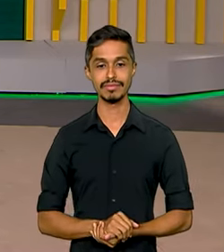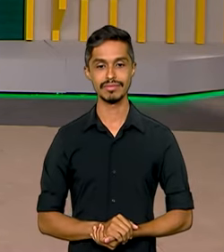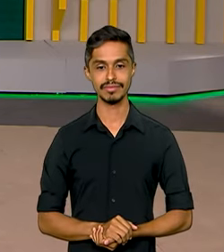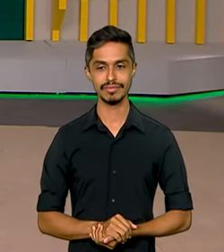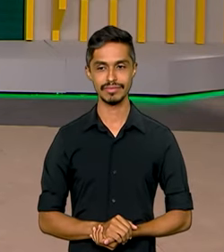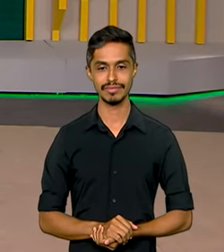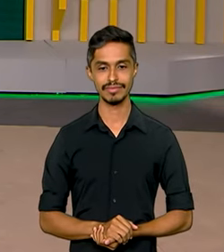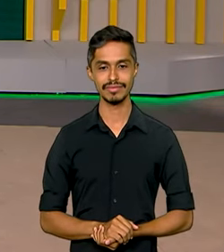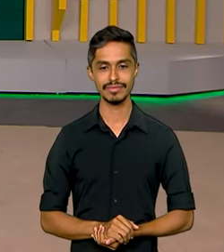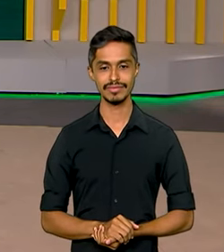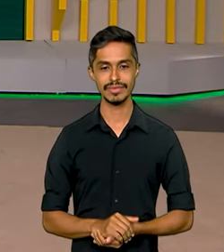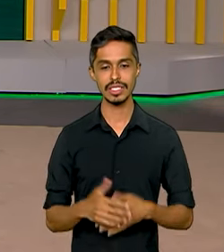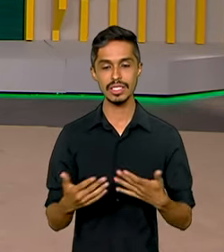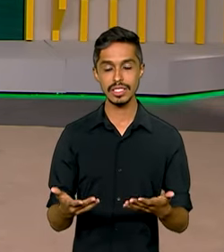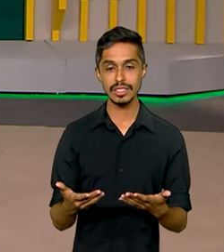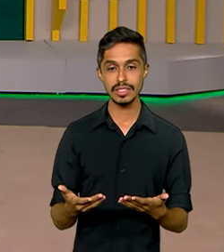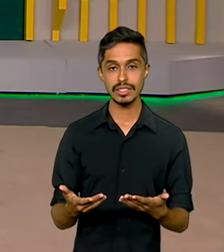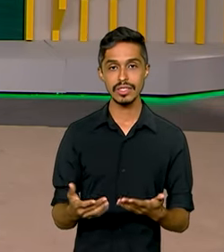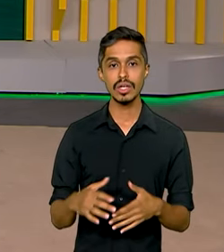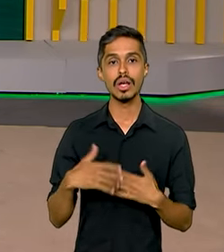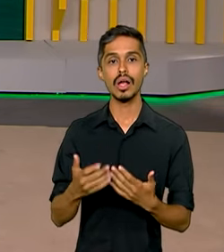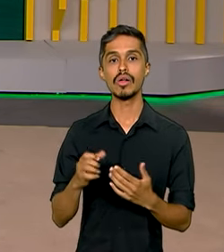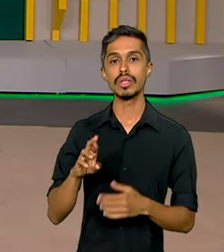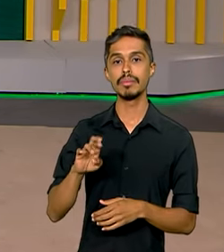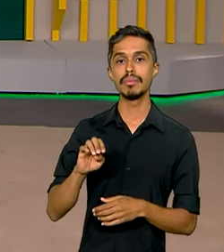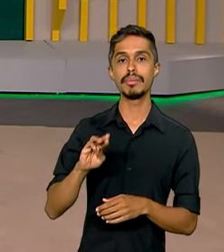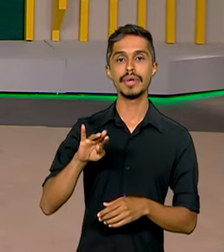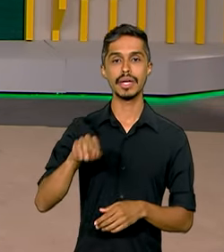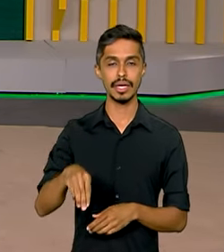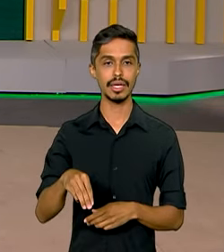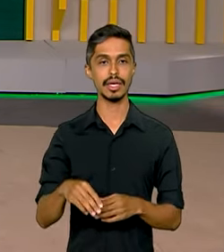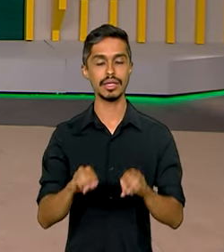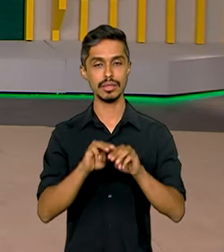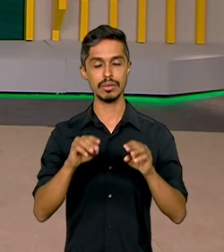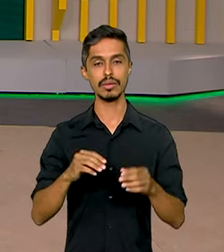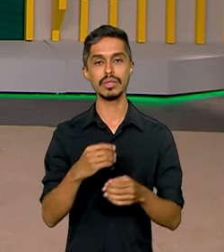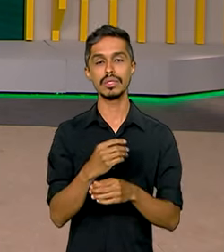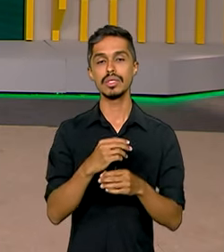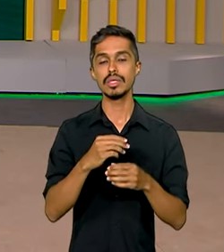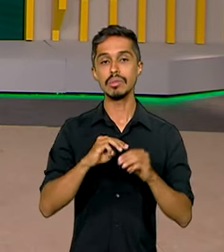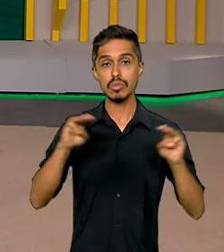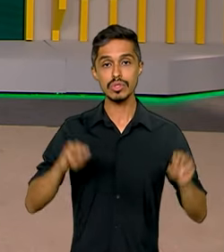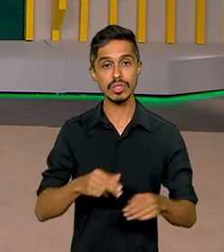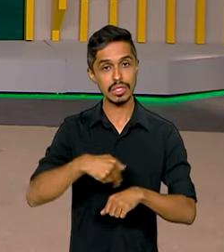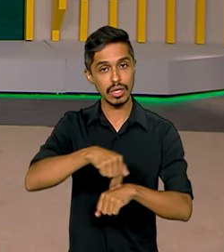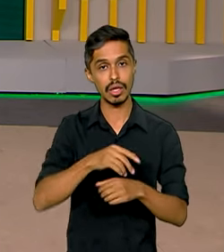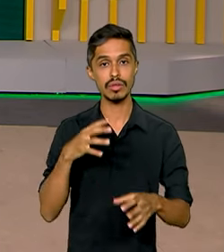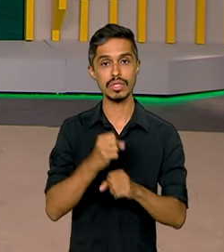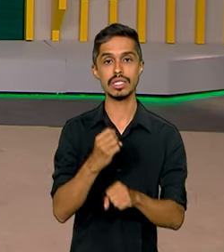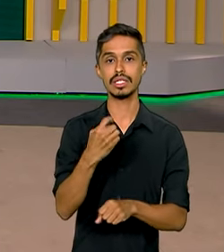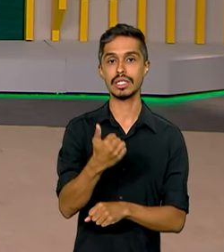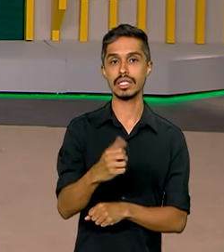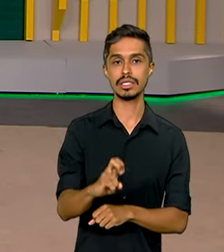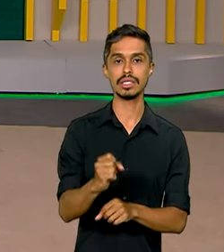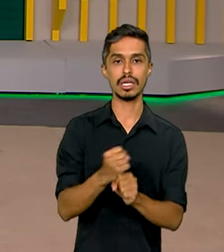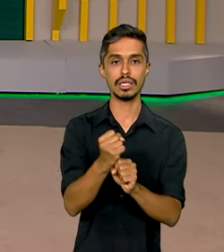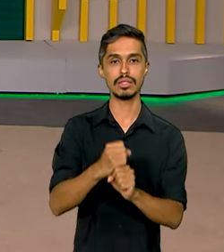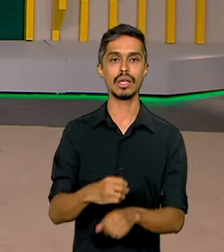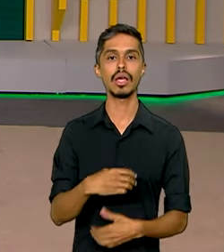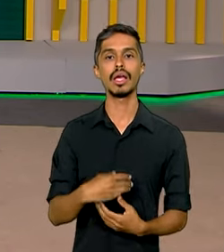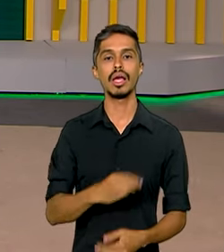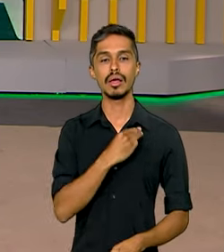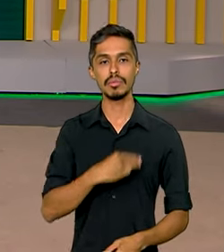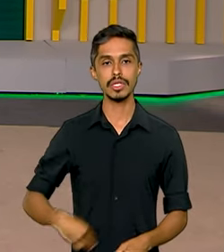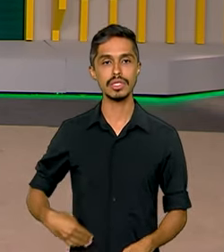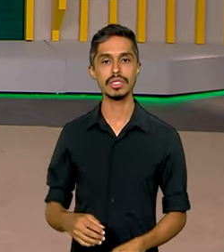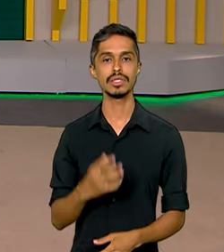O Instituto Brasileiro de Museus, o IBRAM, completa 15 anos no próximo dia 20 de janeiro. A ministra da Cultura, Margareth